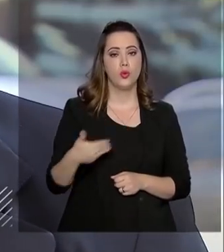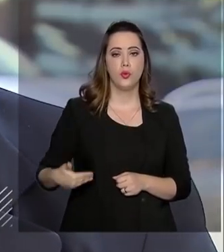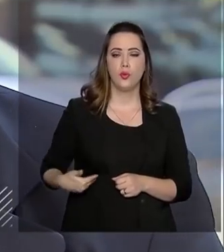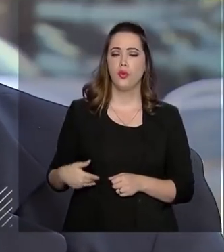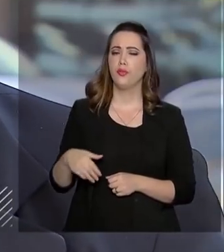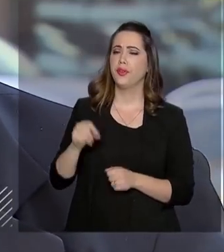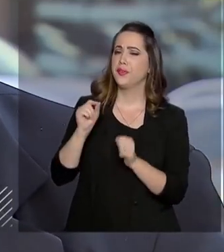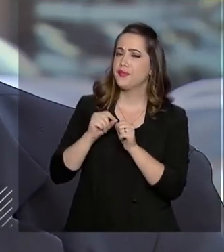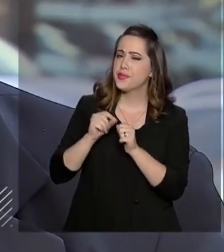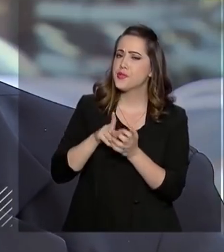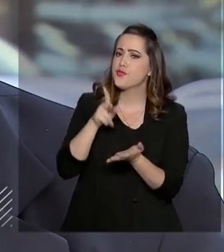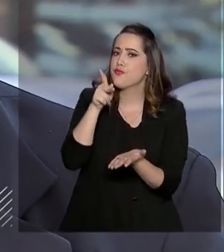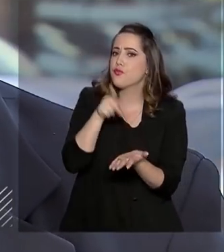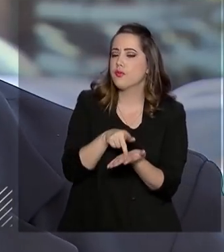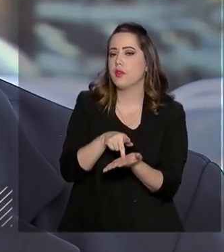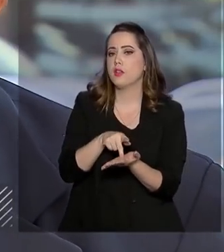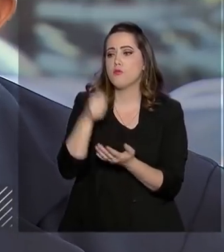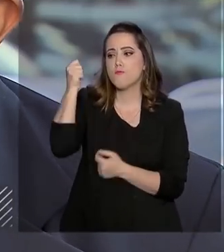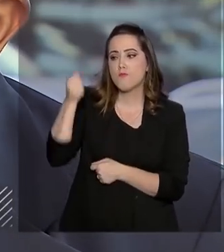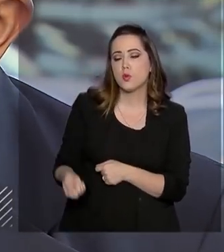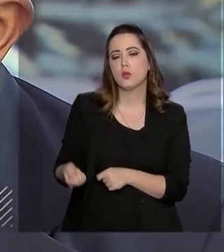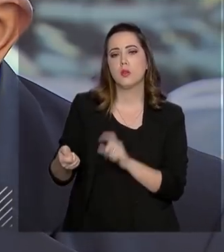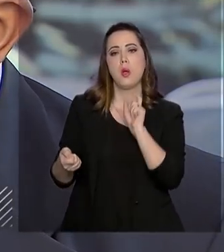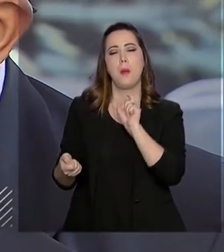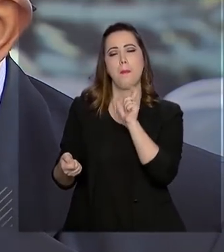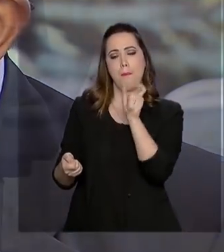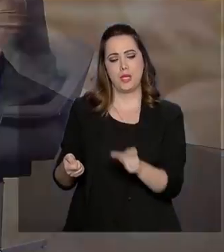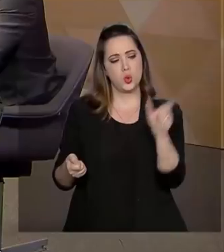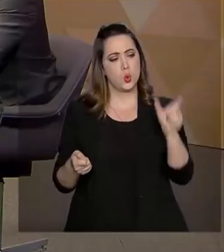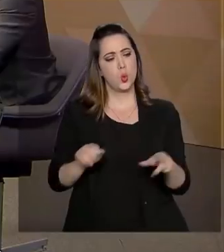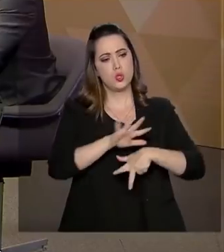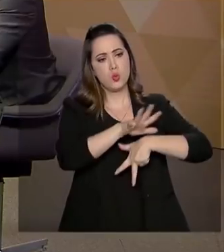prática para punir agentes públicos corruptos?